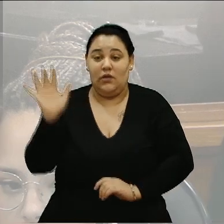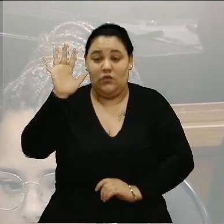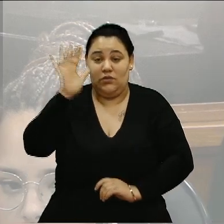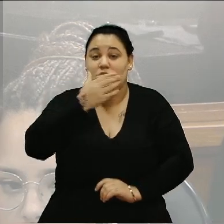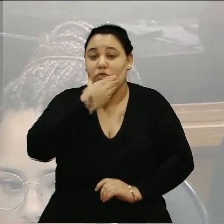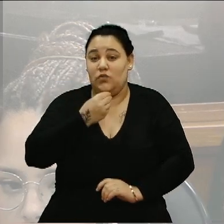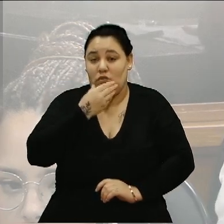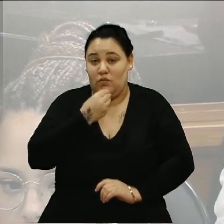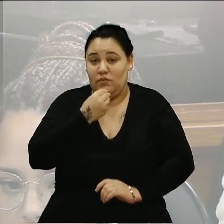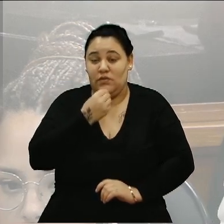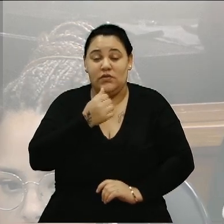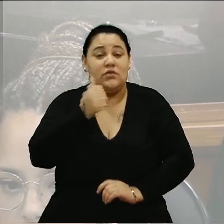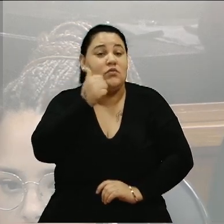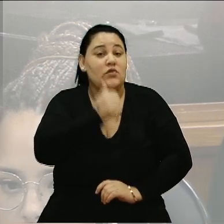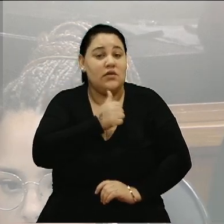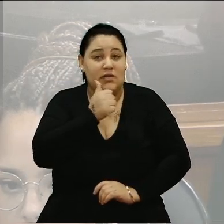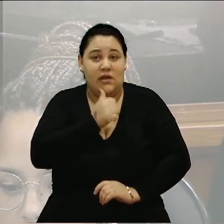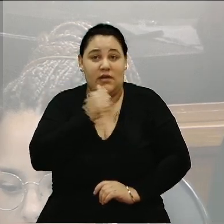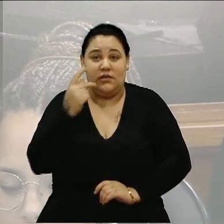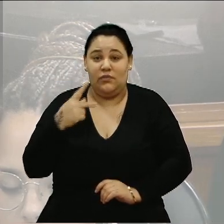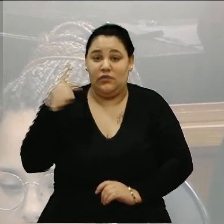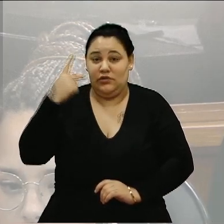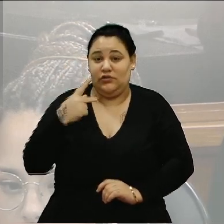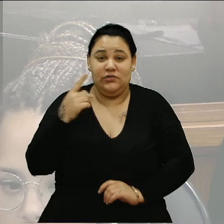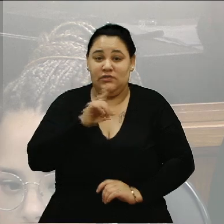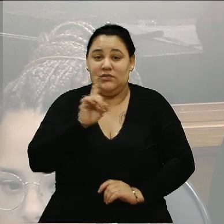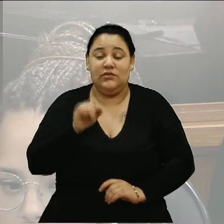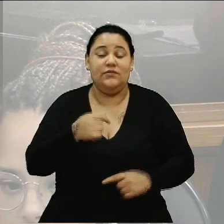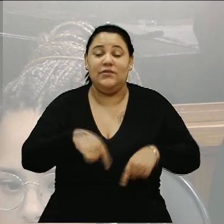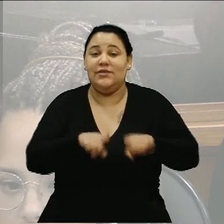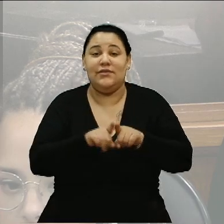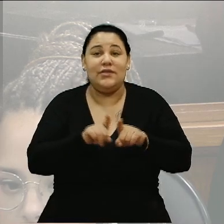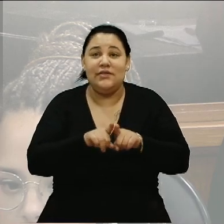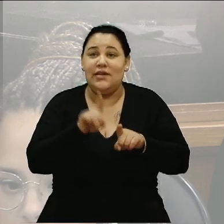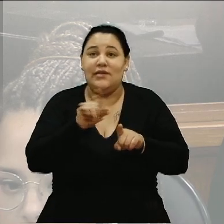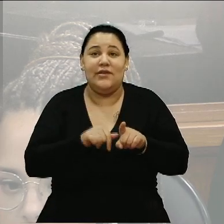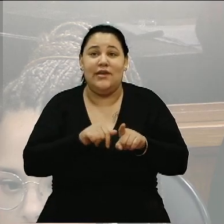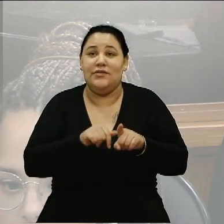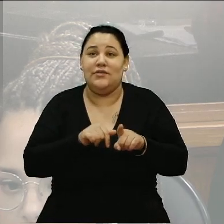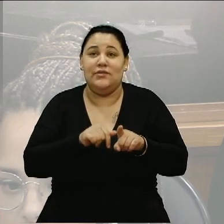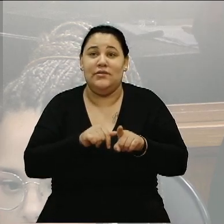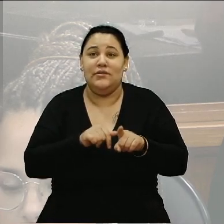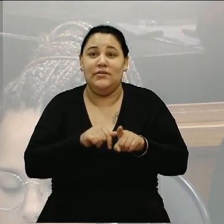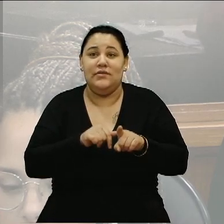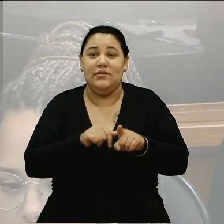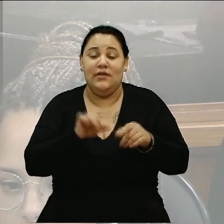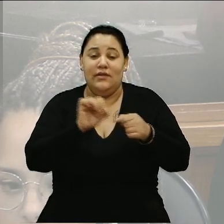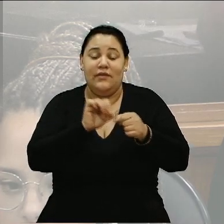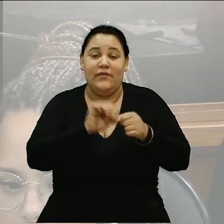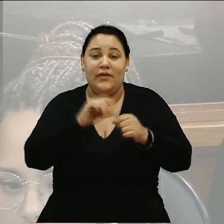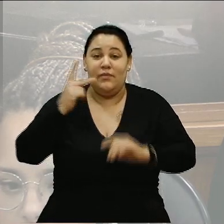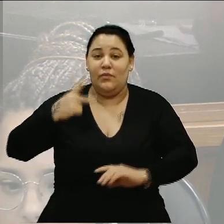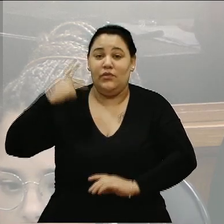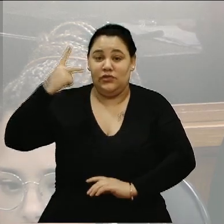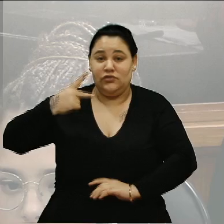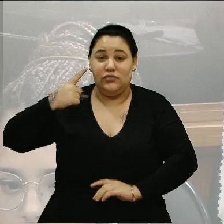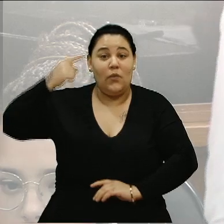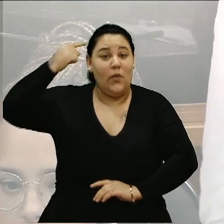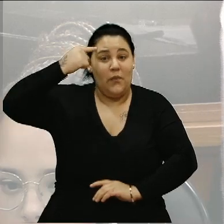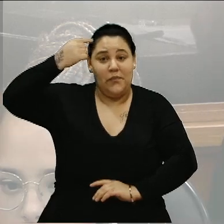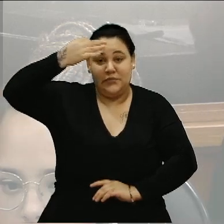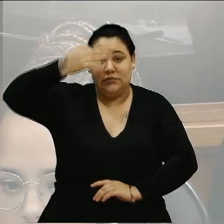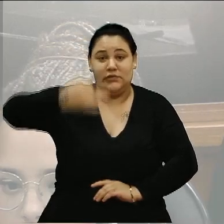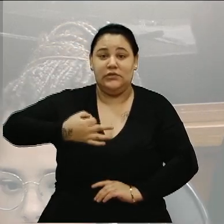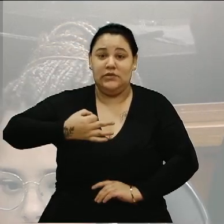ela não está em fazer política com o fígado. Ela está em fazer a política com a racionalidade e com aquilo que a gente